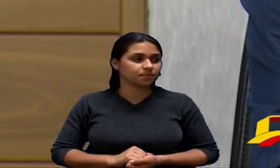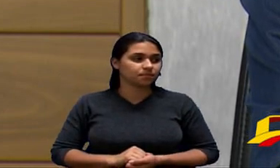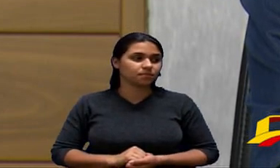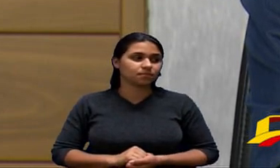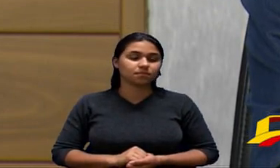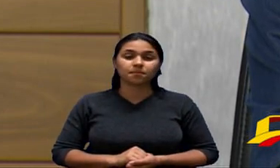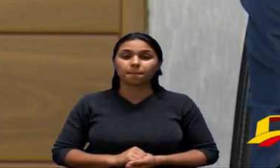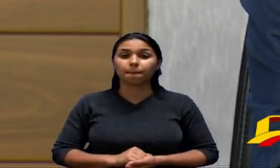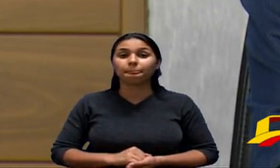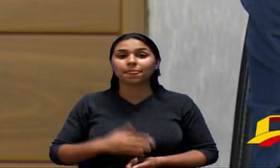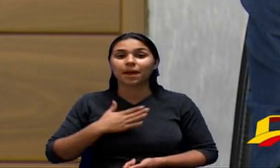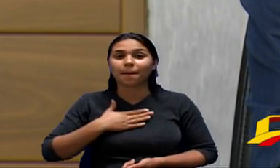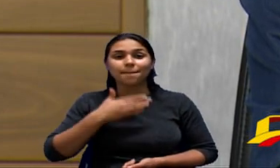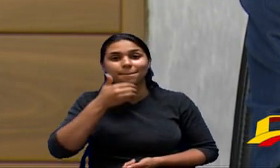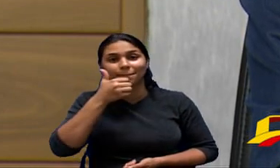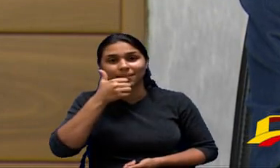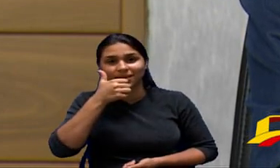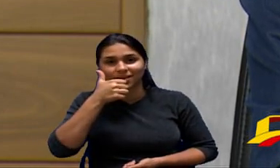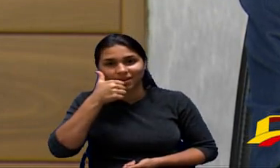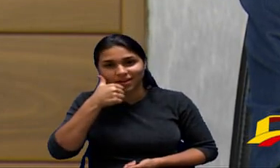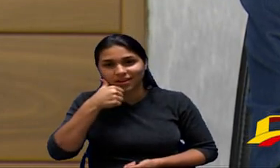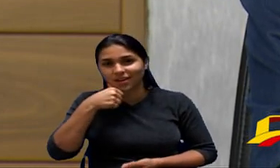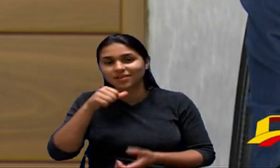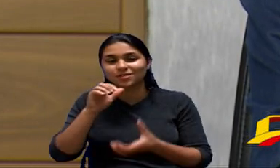minha esposa Talita meu filho João Vito